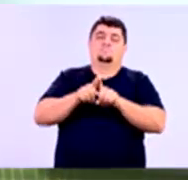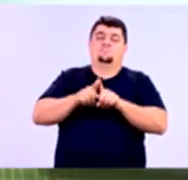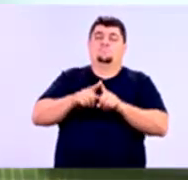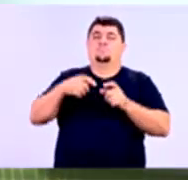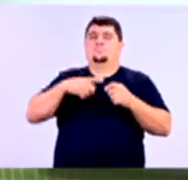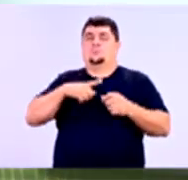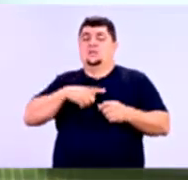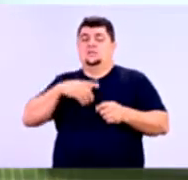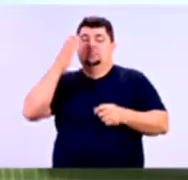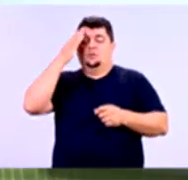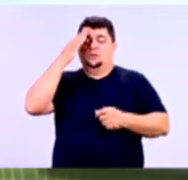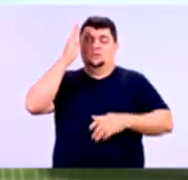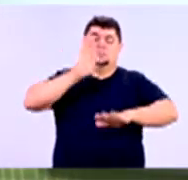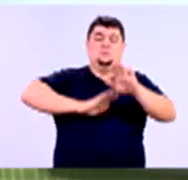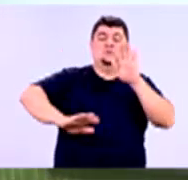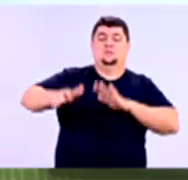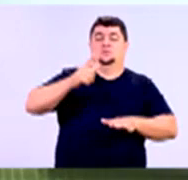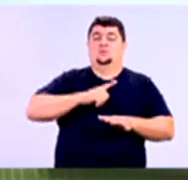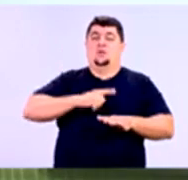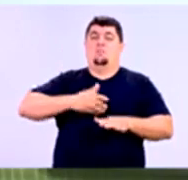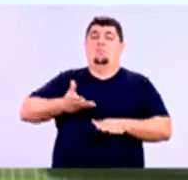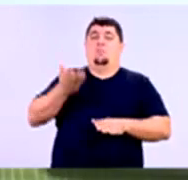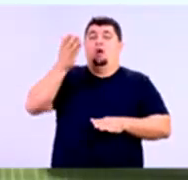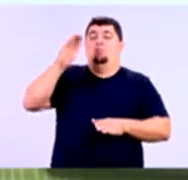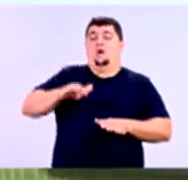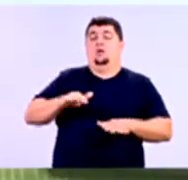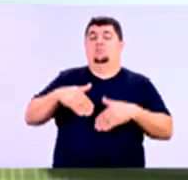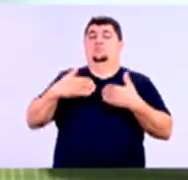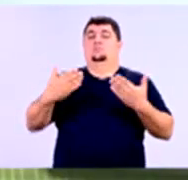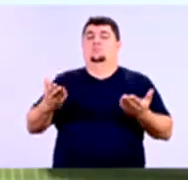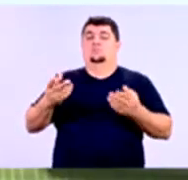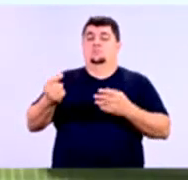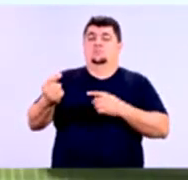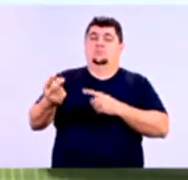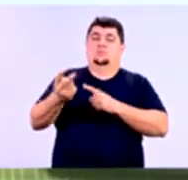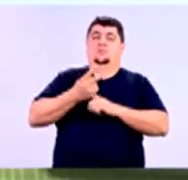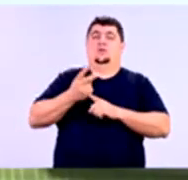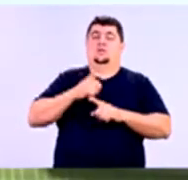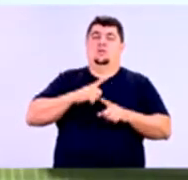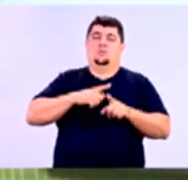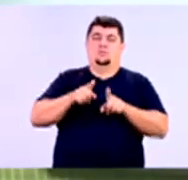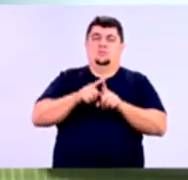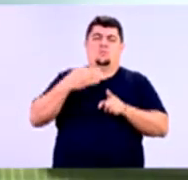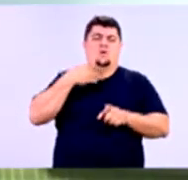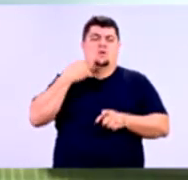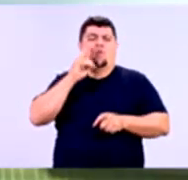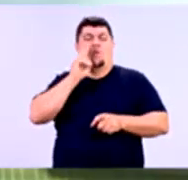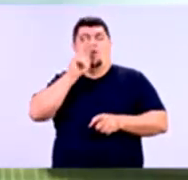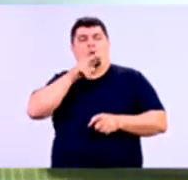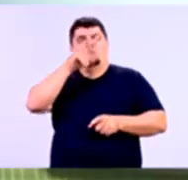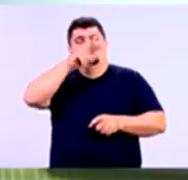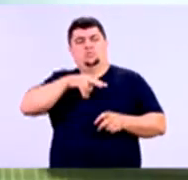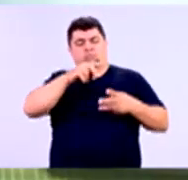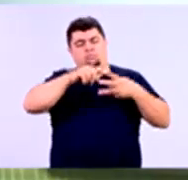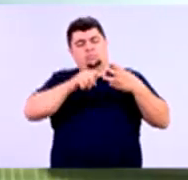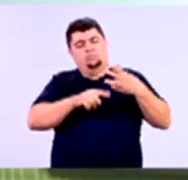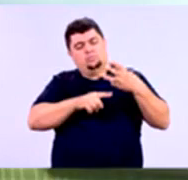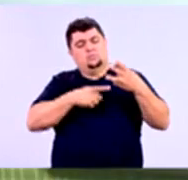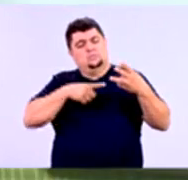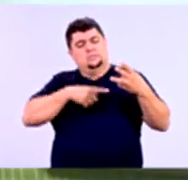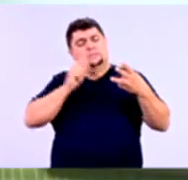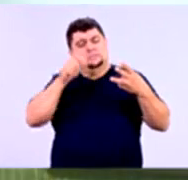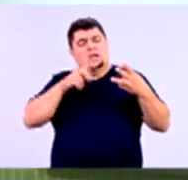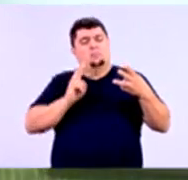arriscada ou pouco arriscada para a gente conceder crédito ou não. Principalmente uma instituição financeira olha para esses indicadores quando vai